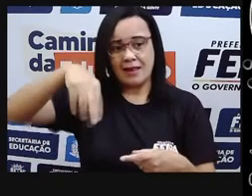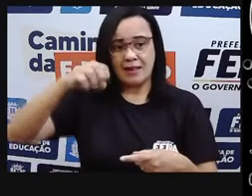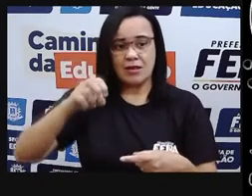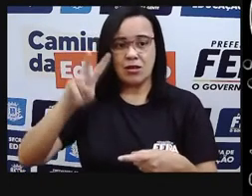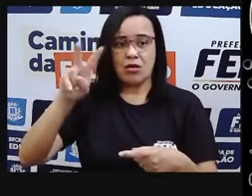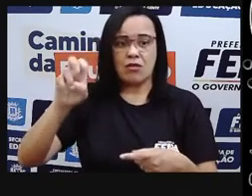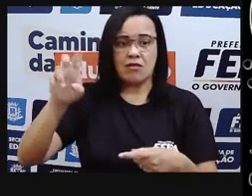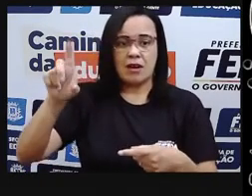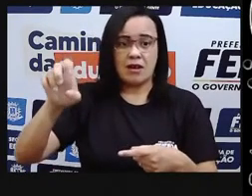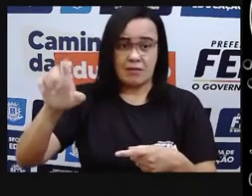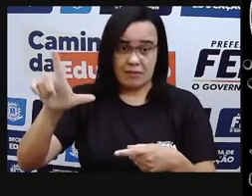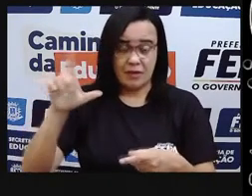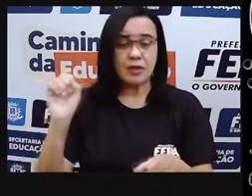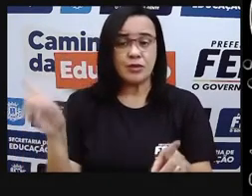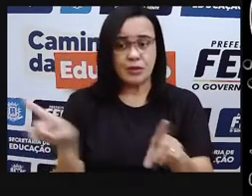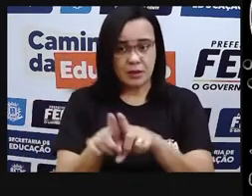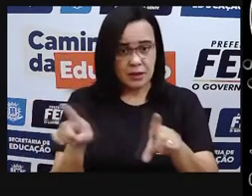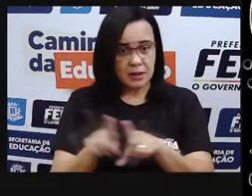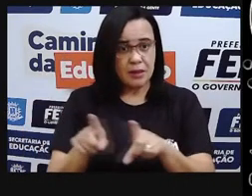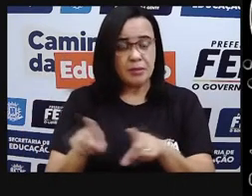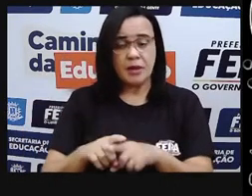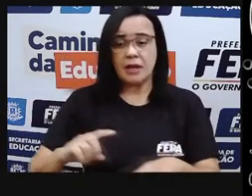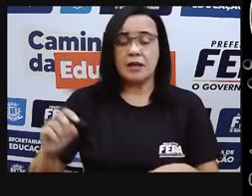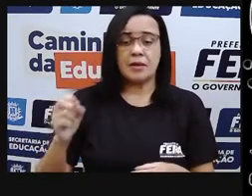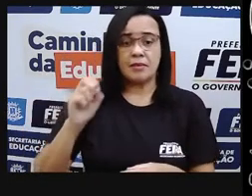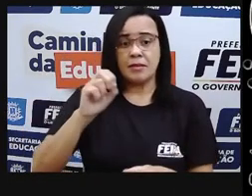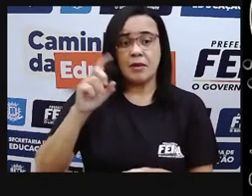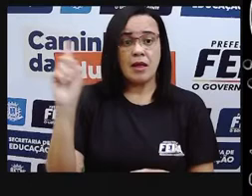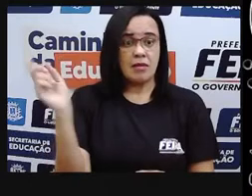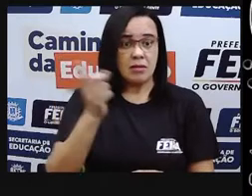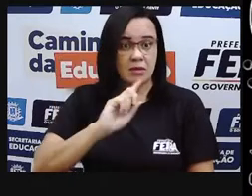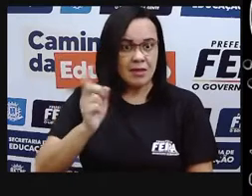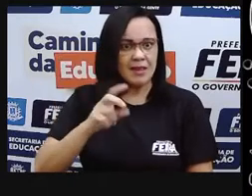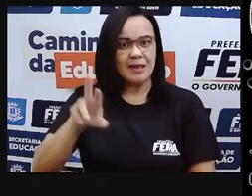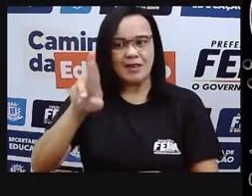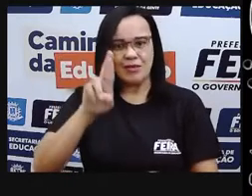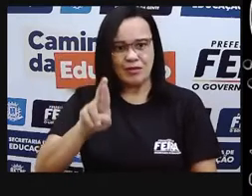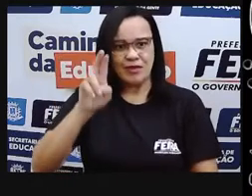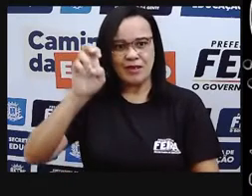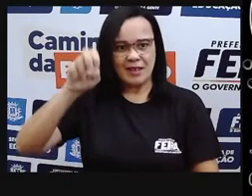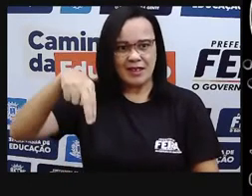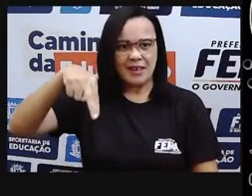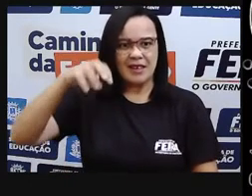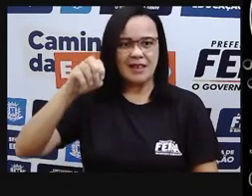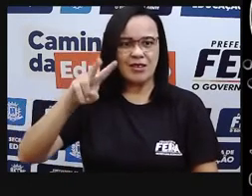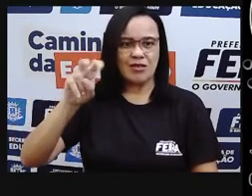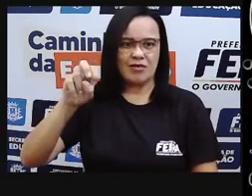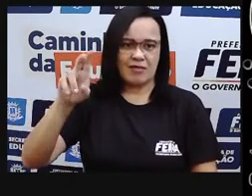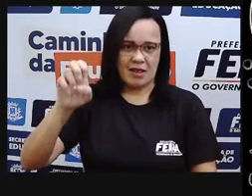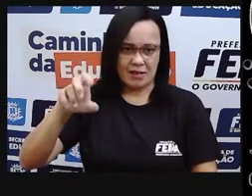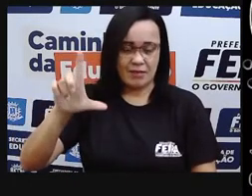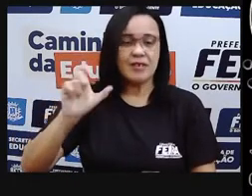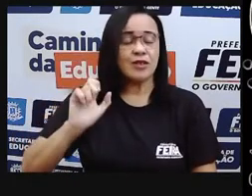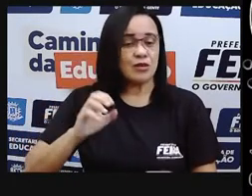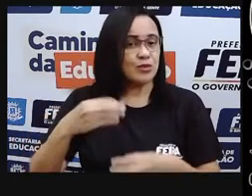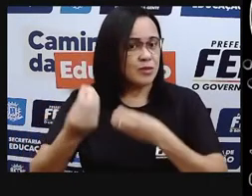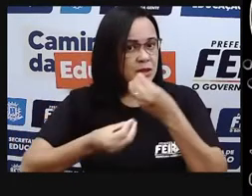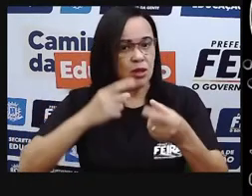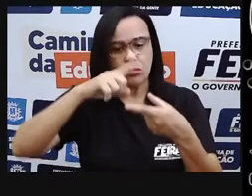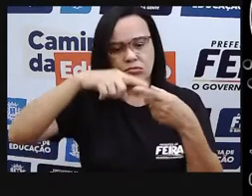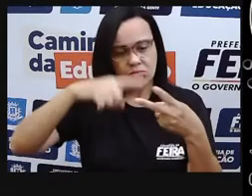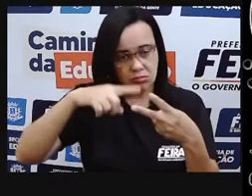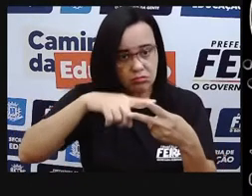energias não renováveis. Qual a diferença, Pró? Renovável. Lembra que palavra? Renovação, né?